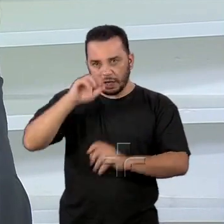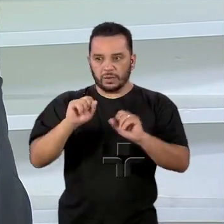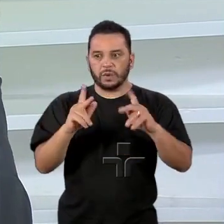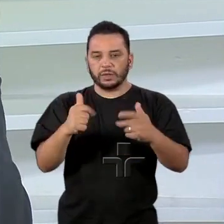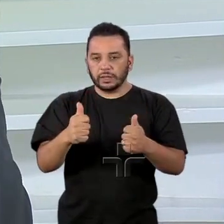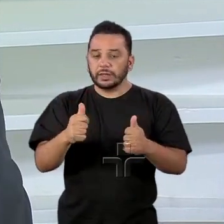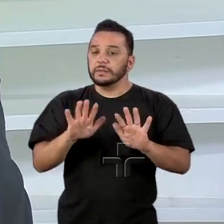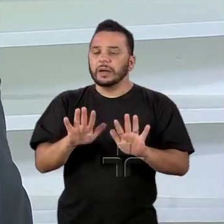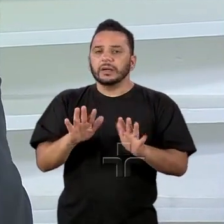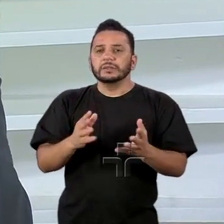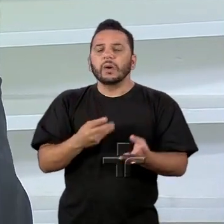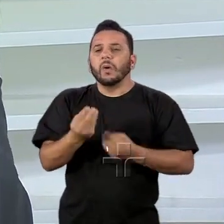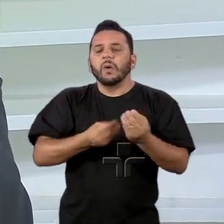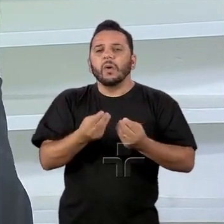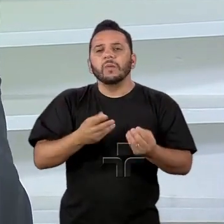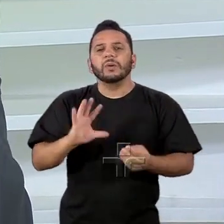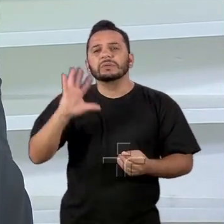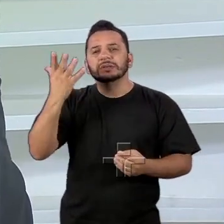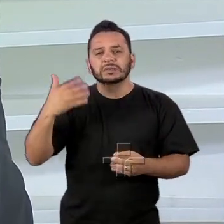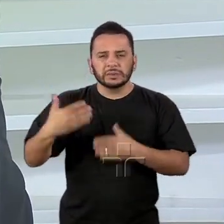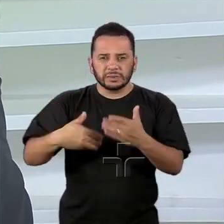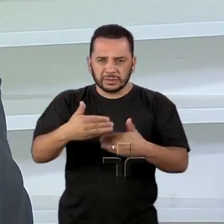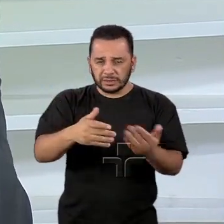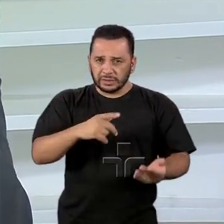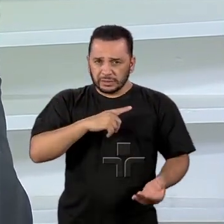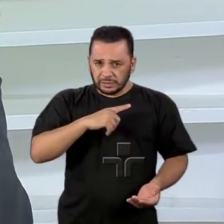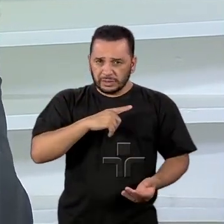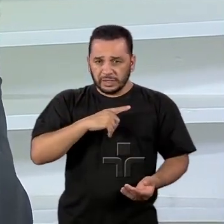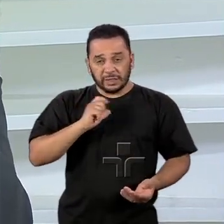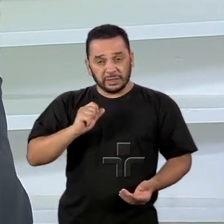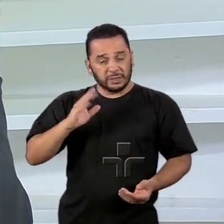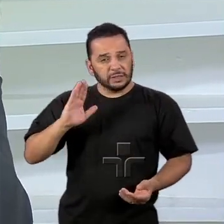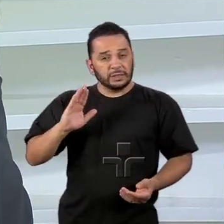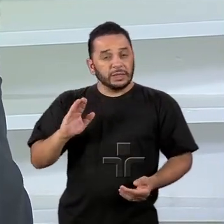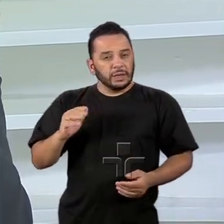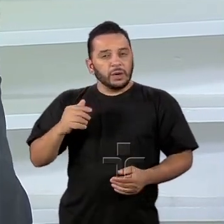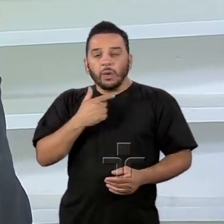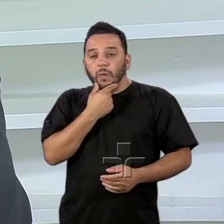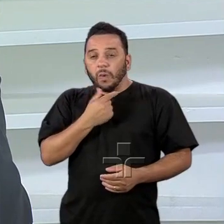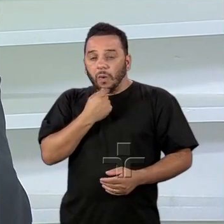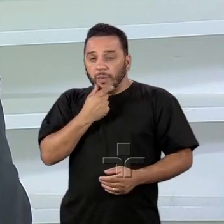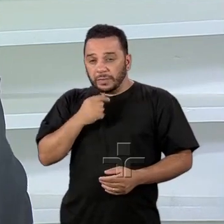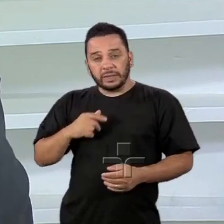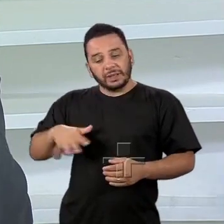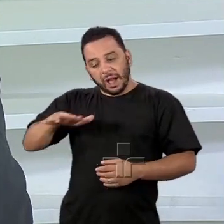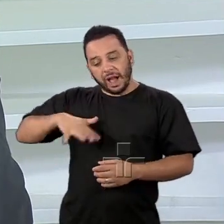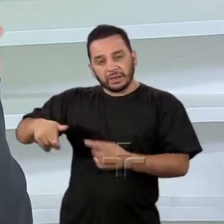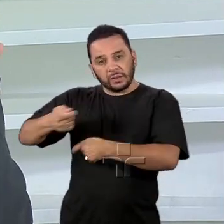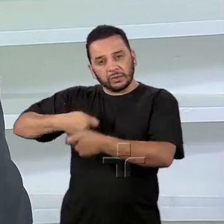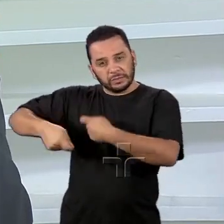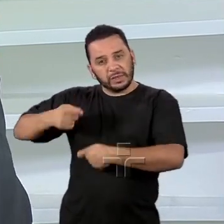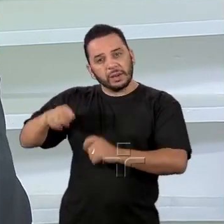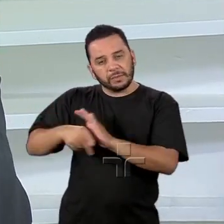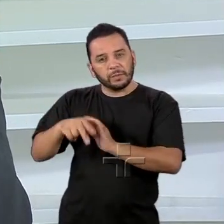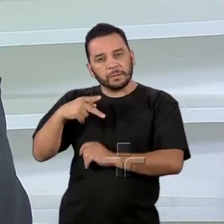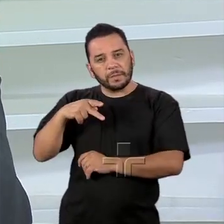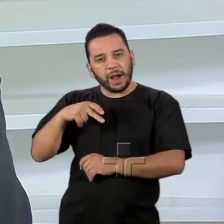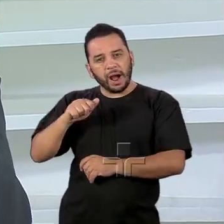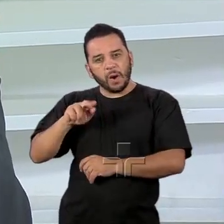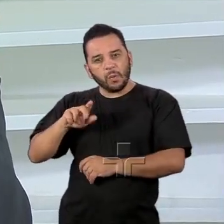Como é que, por exemplo, como é que isso funcionaria? O guru econômico do candidato é uma pessoa muito liberal, Paulo Guedes.